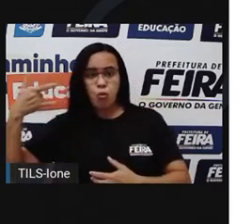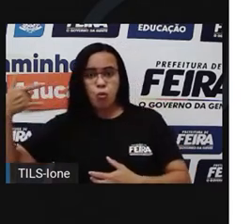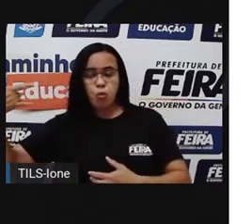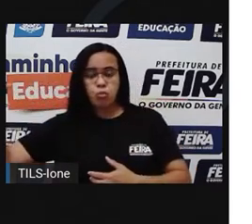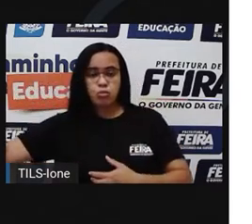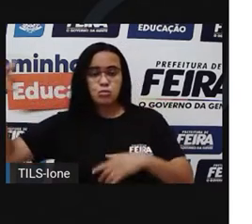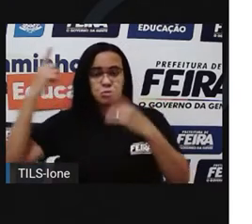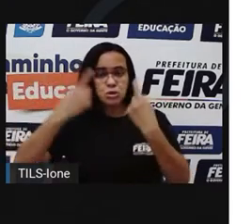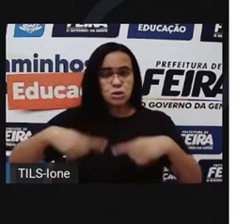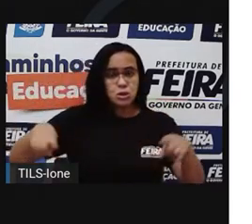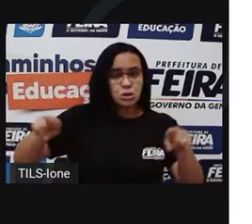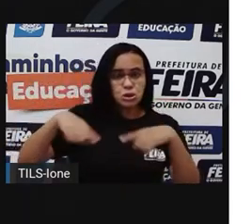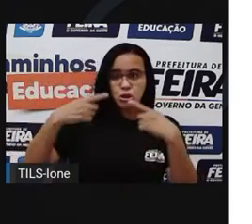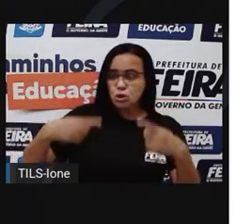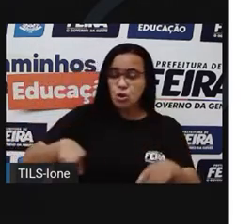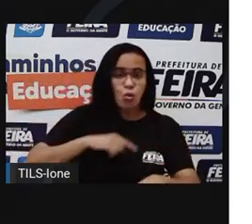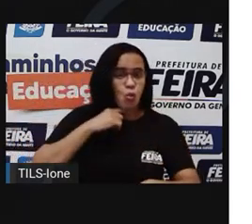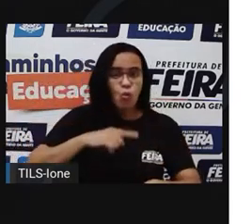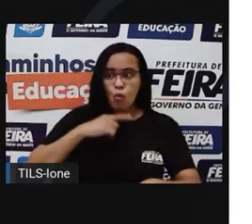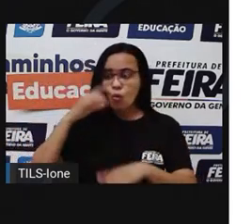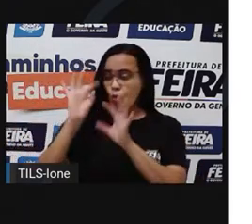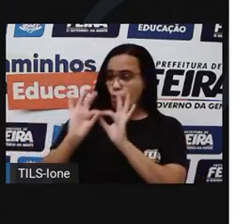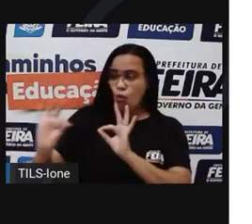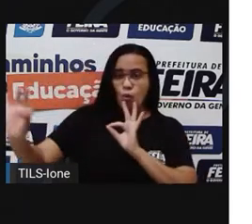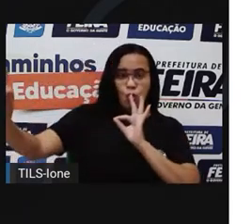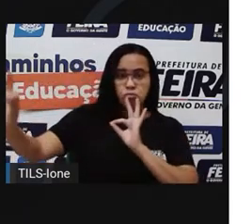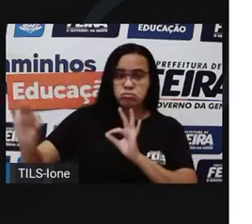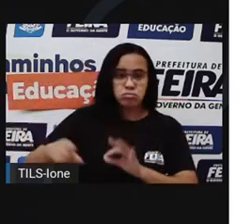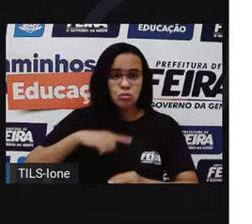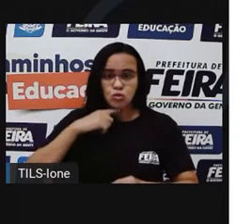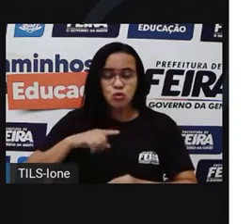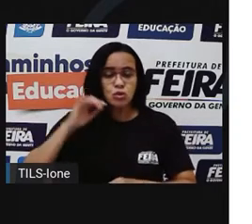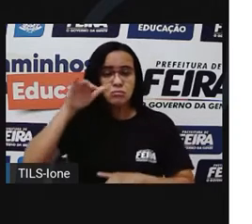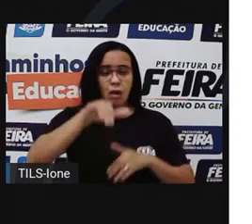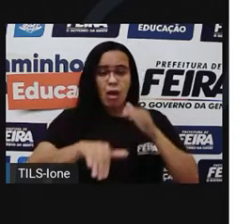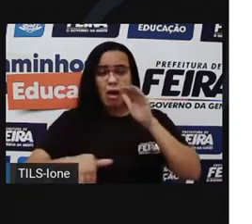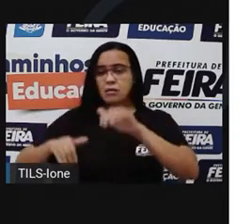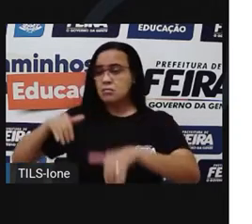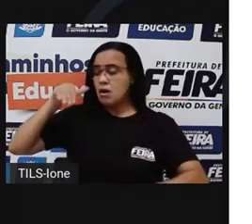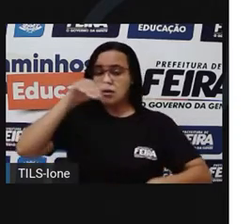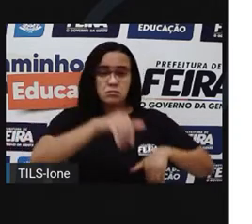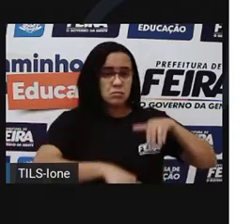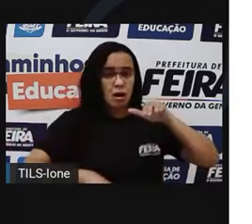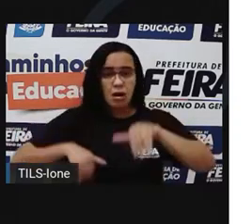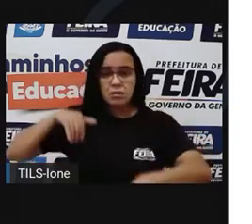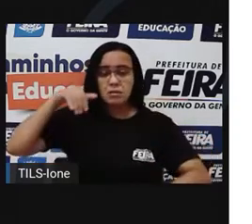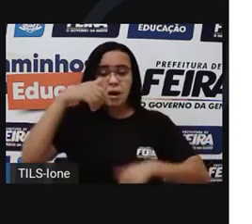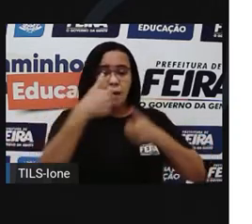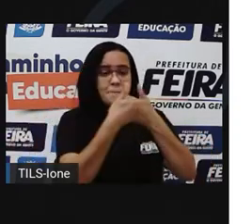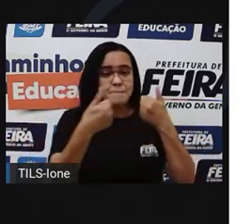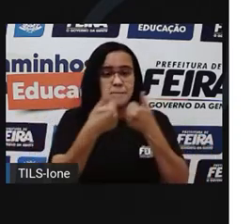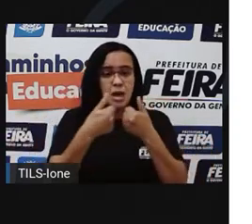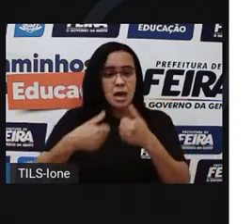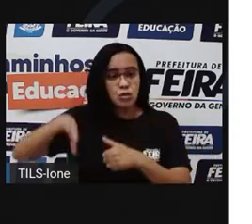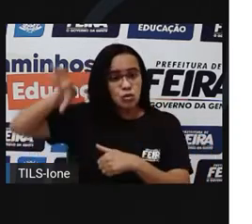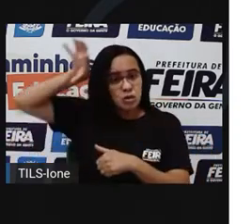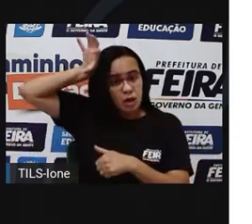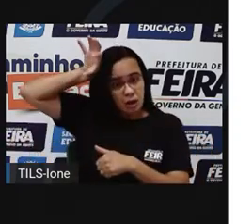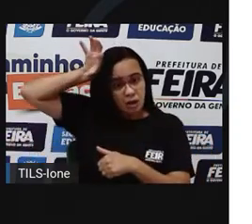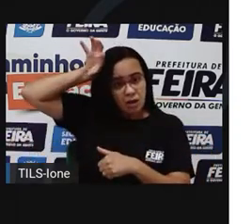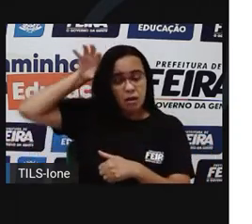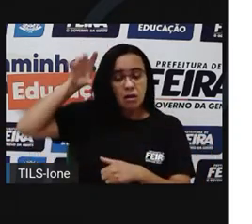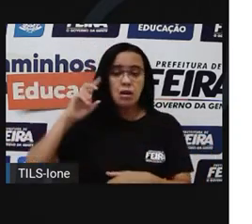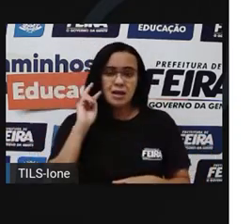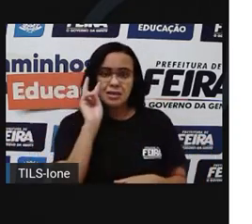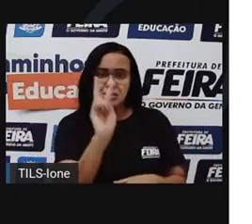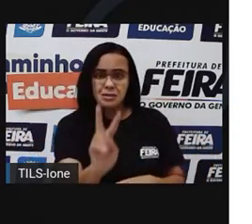conseguiu se afastar. Foi nadando em sua direção e, impressionado, ainda pôde ver que as aves,